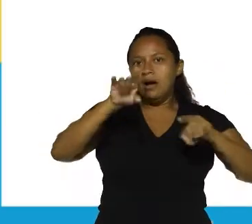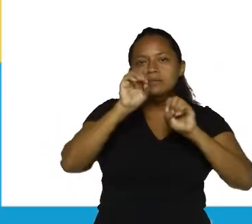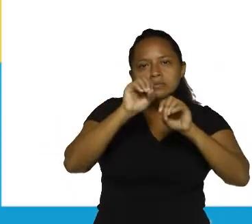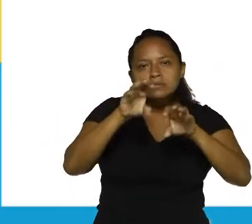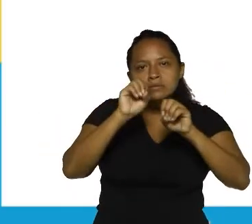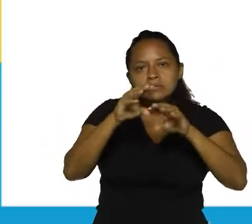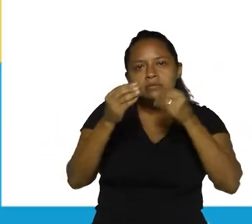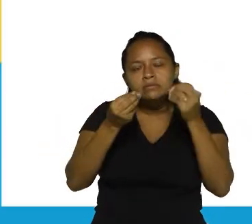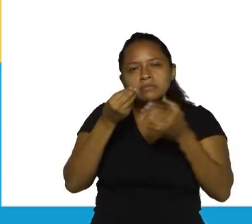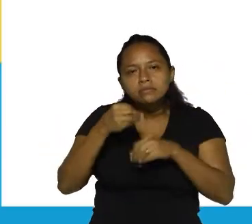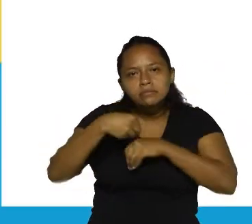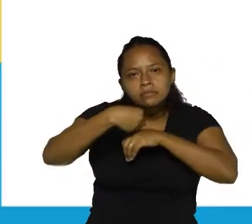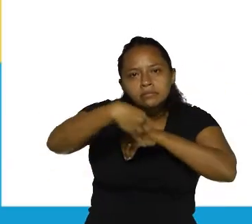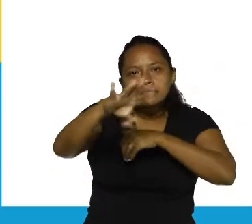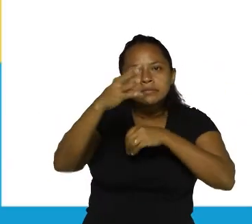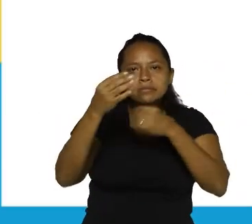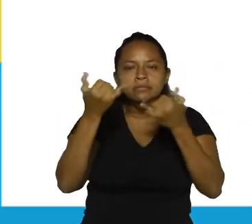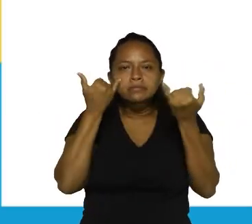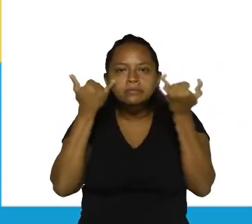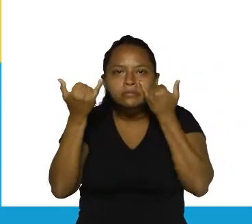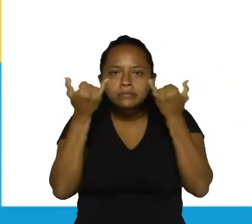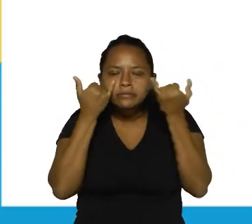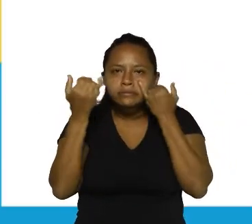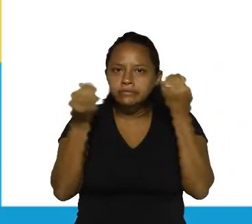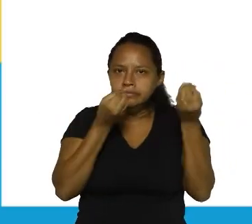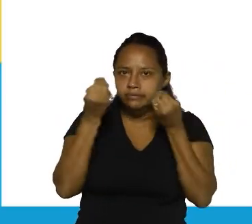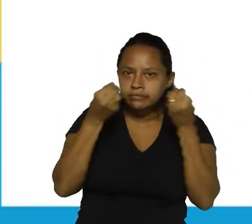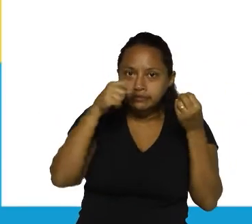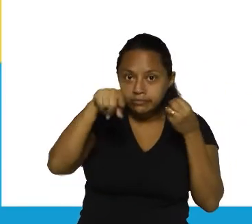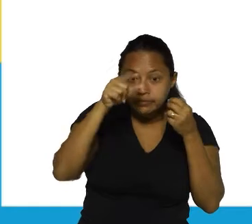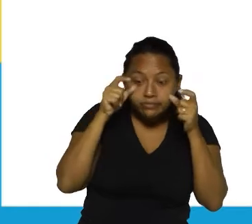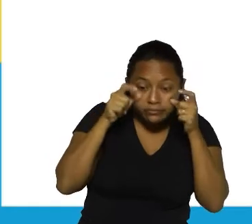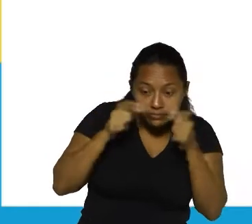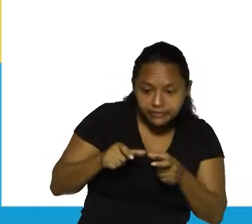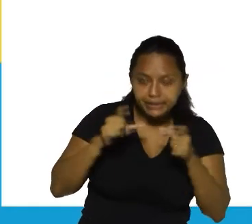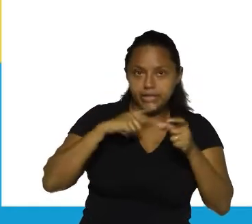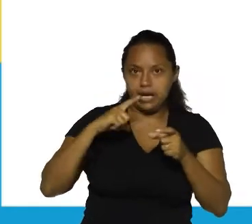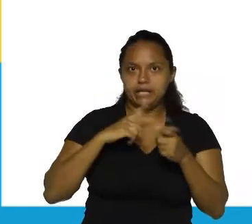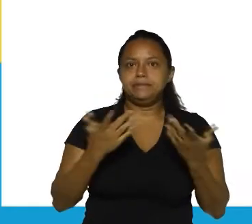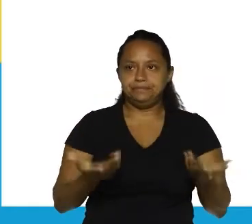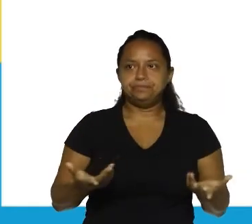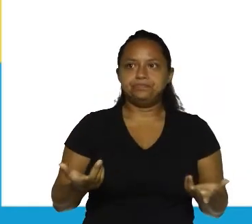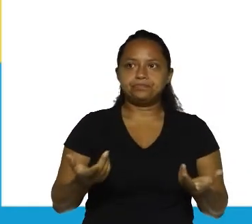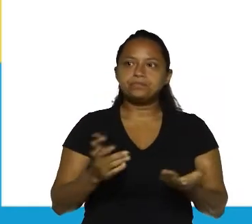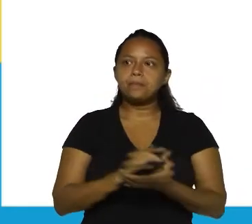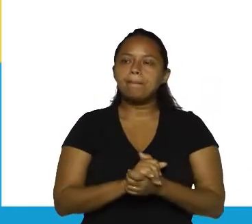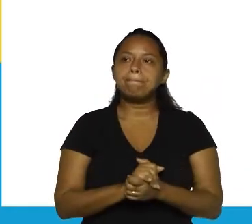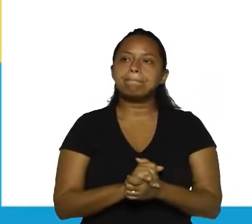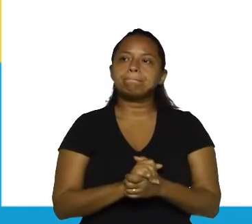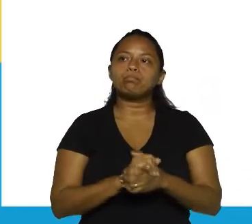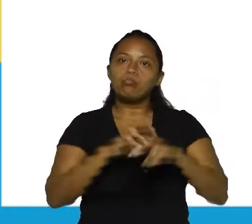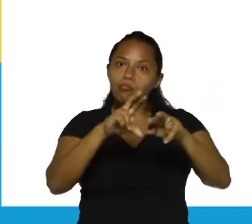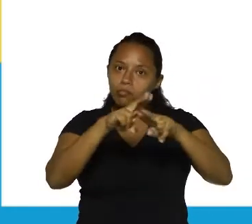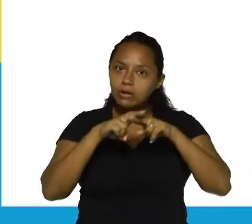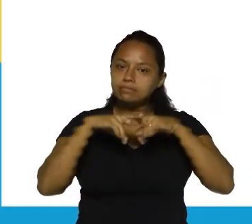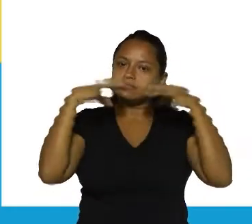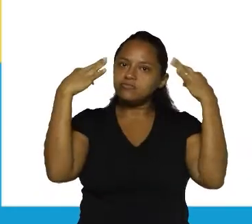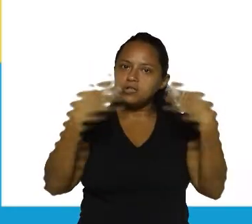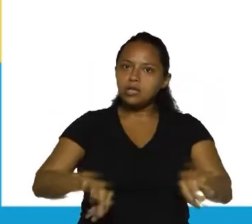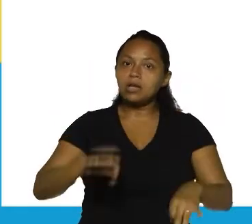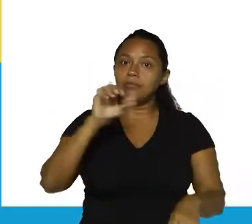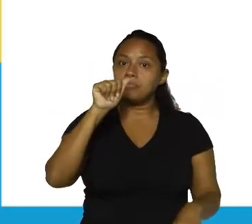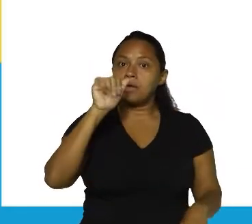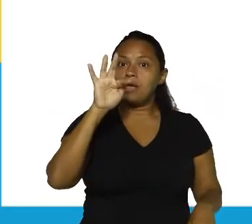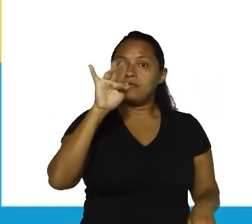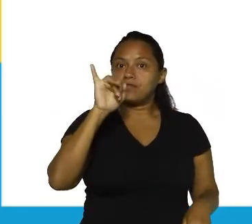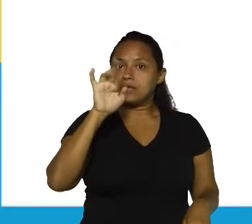É oferecer orientações para quem se interessar. A ideia é essa. Por isso aqui, ó, está com o